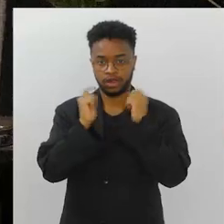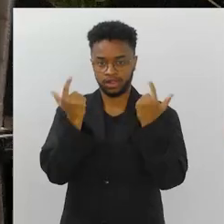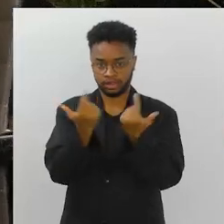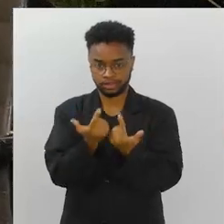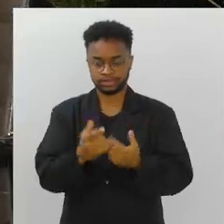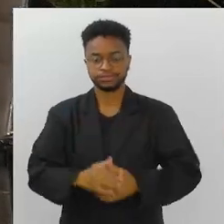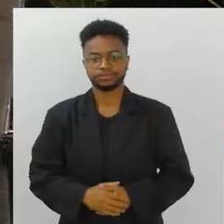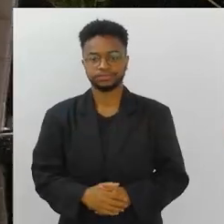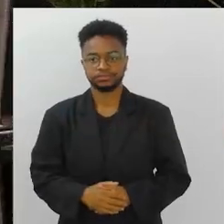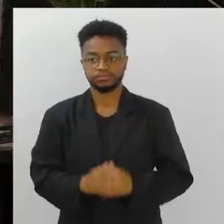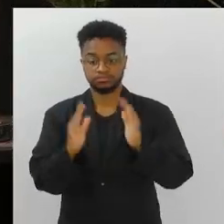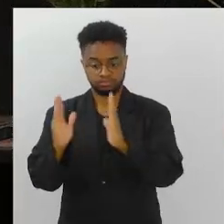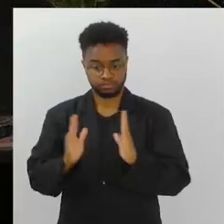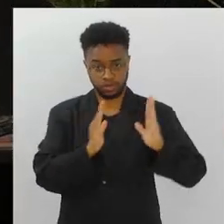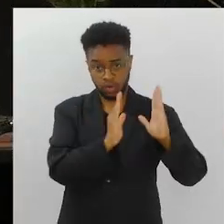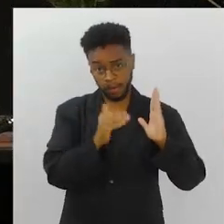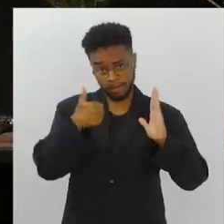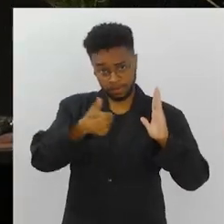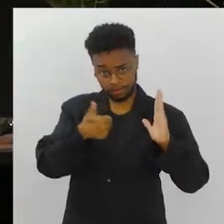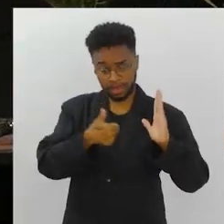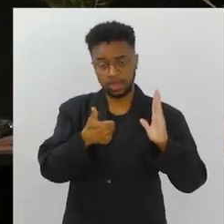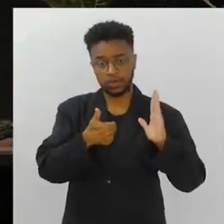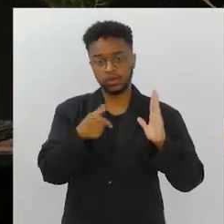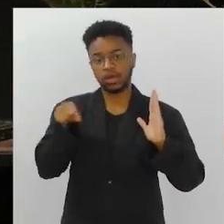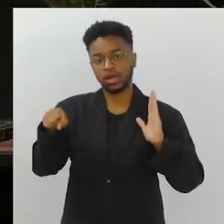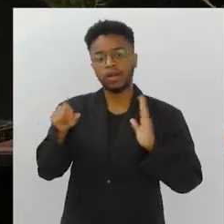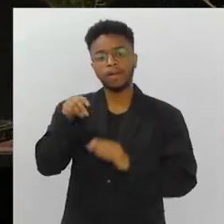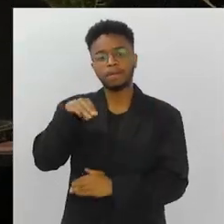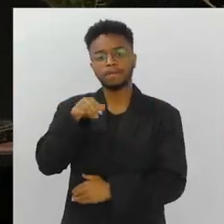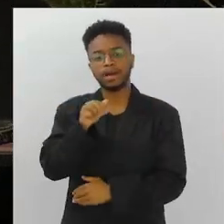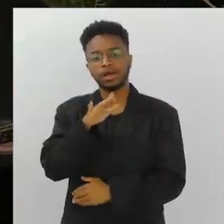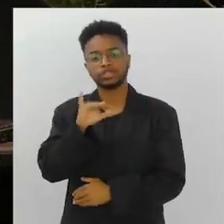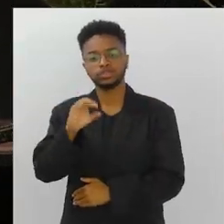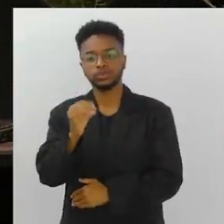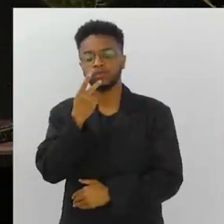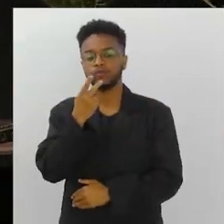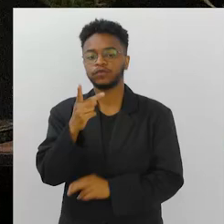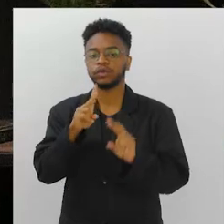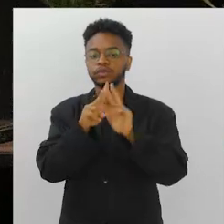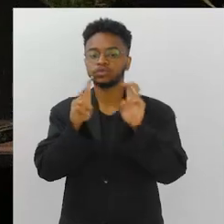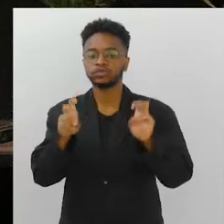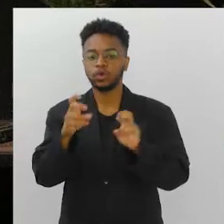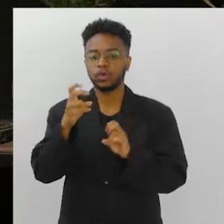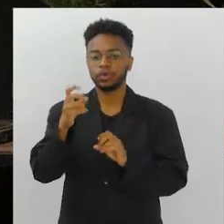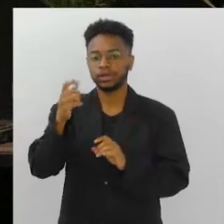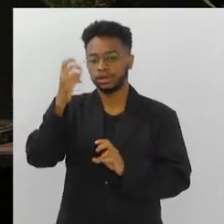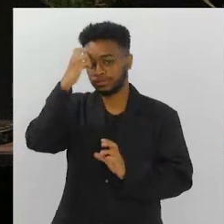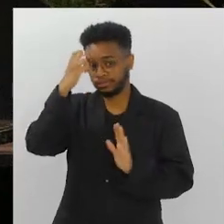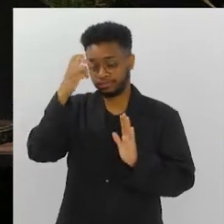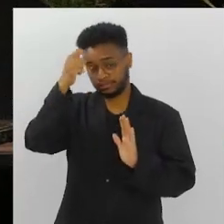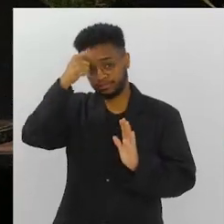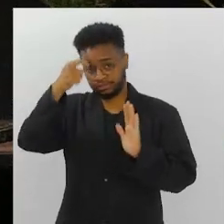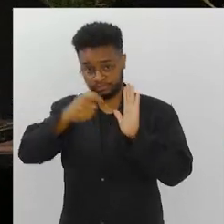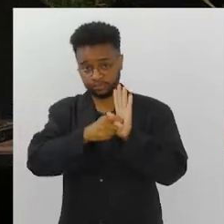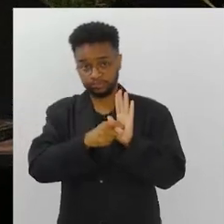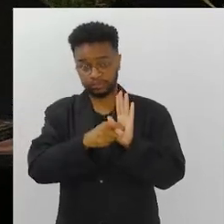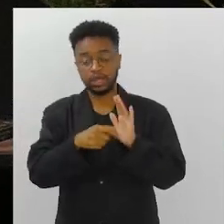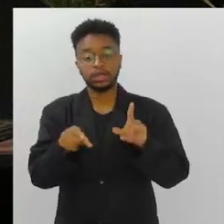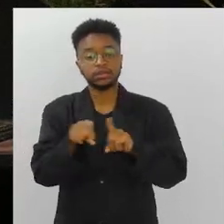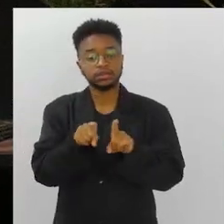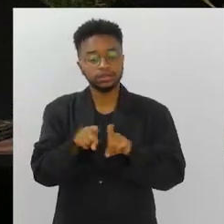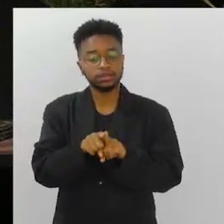André, no bloco, no primeiro bloco, o Márcio falava com a gente sobre a questão da inteligência artificial.